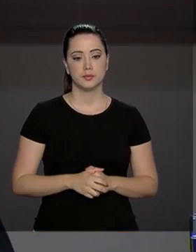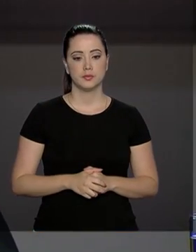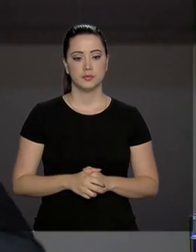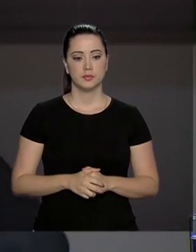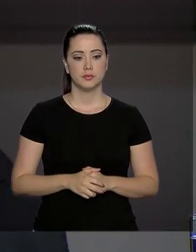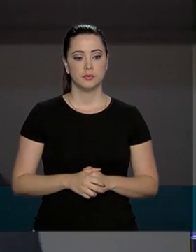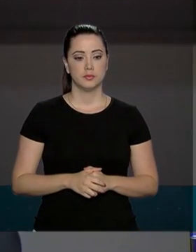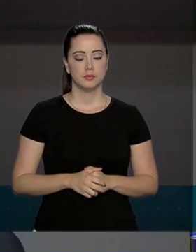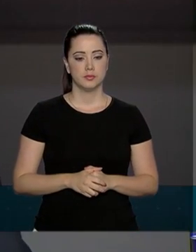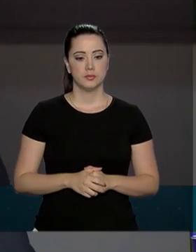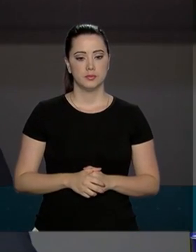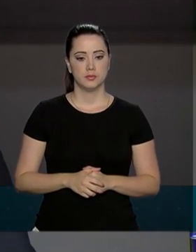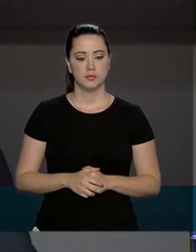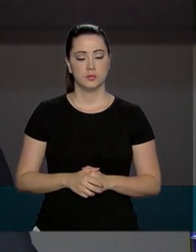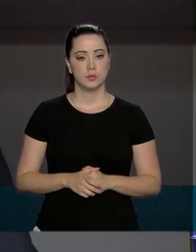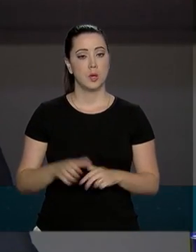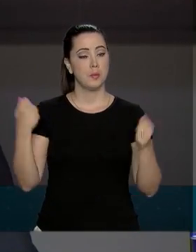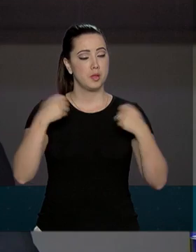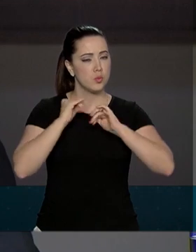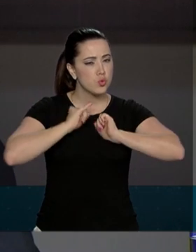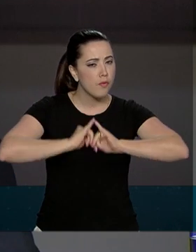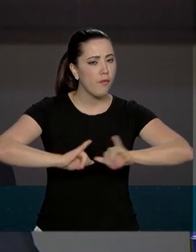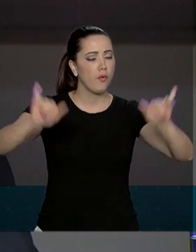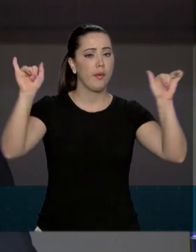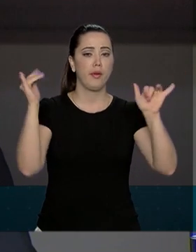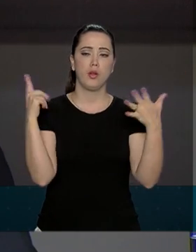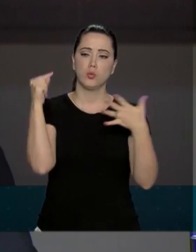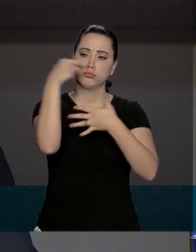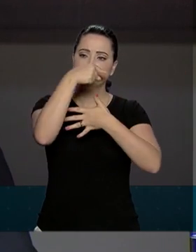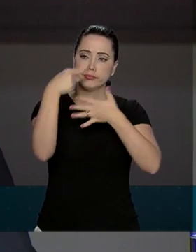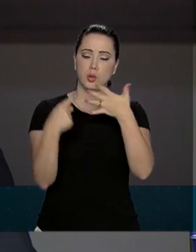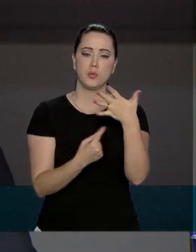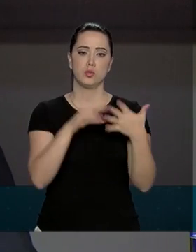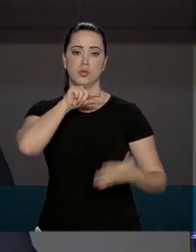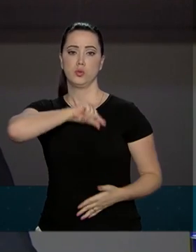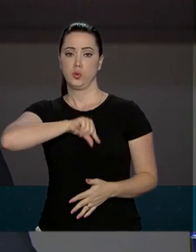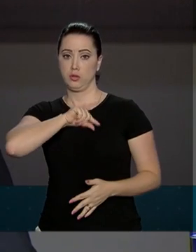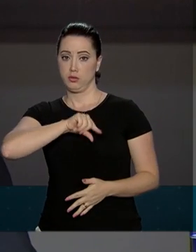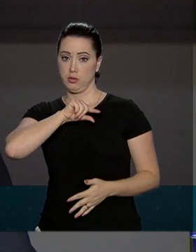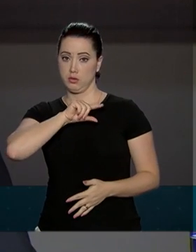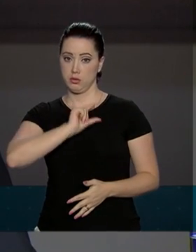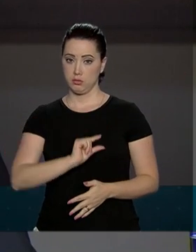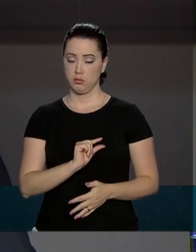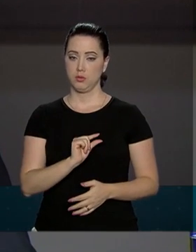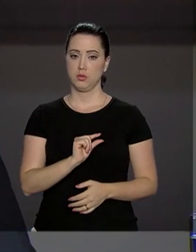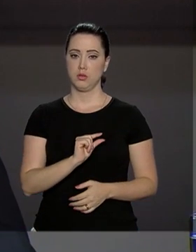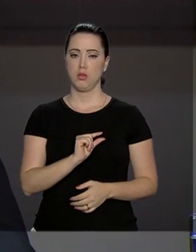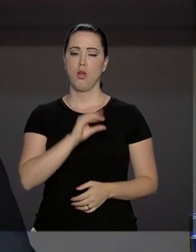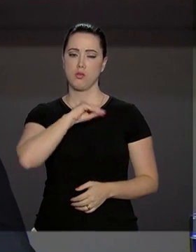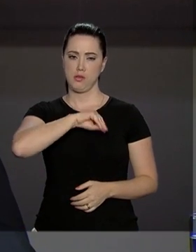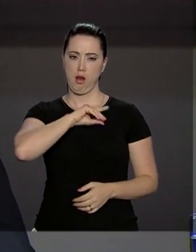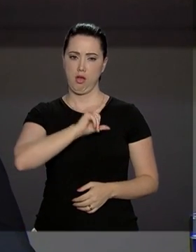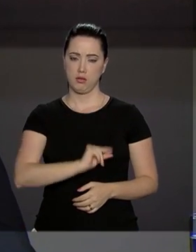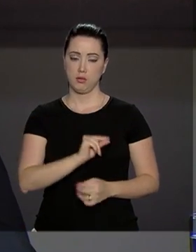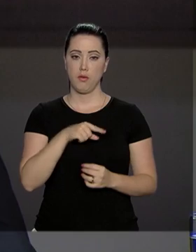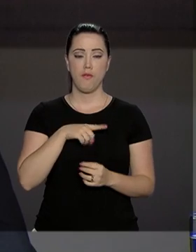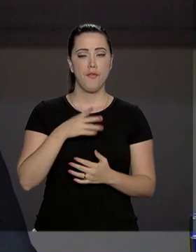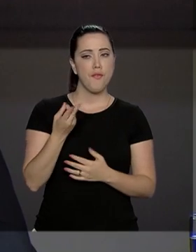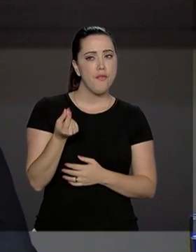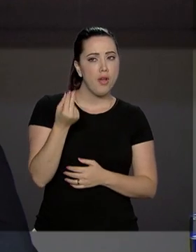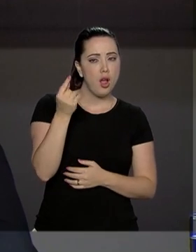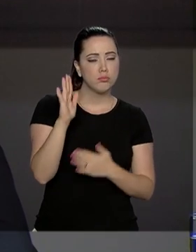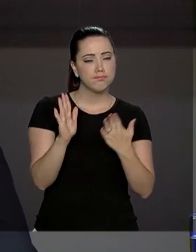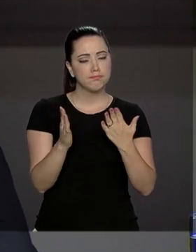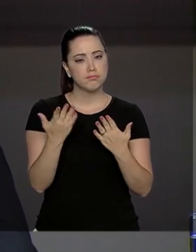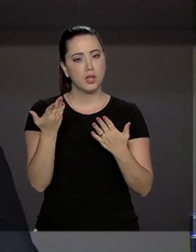Nós temos, nessa divulgação paramétrica do salário mínimo, valores referenciais. Em